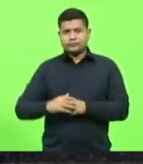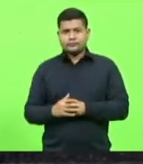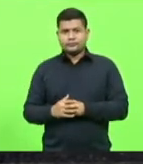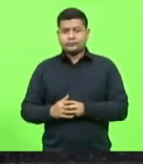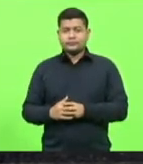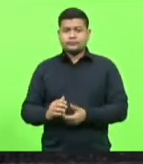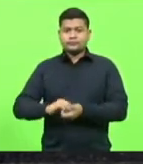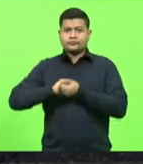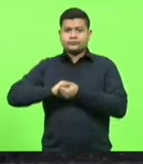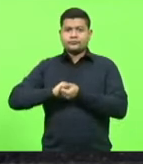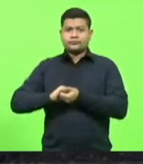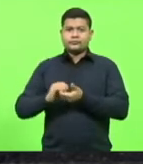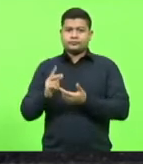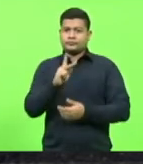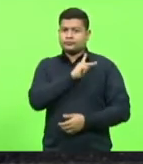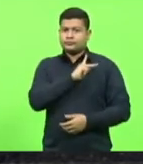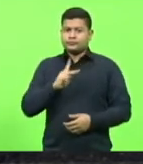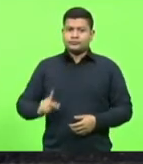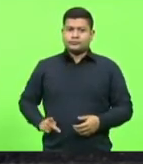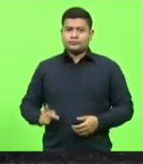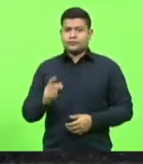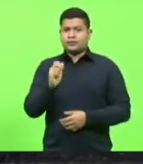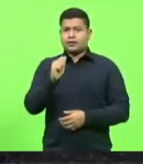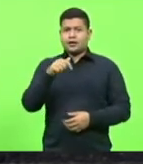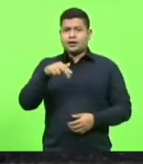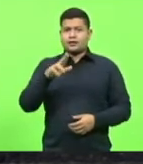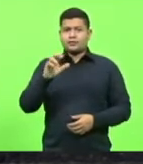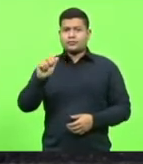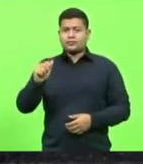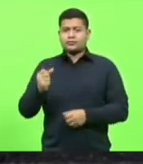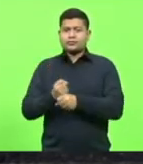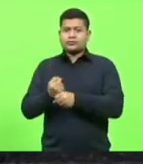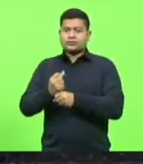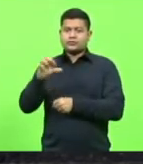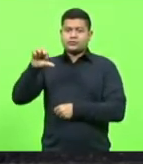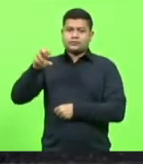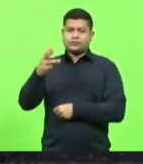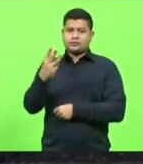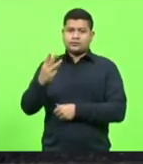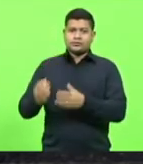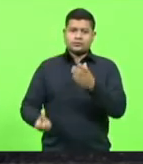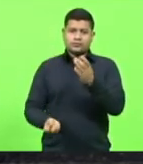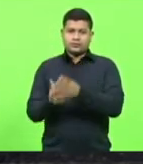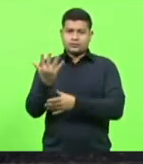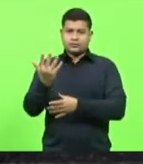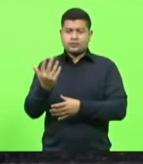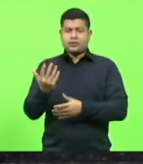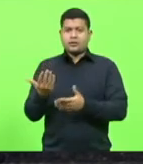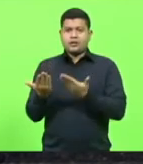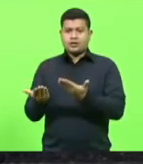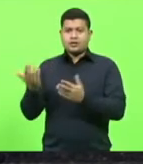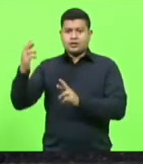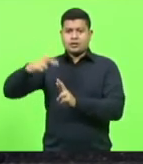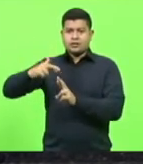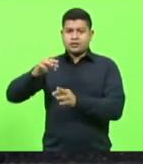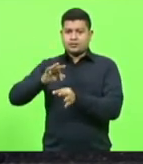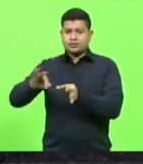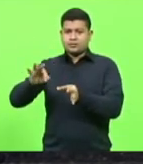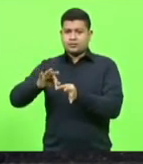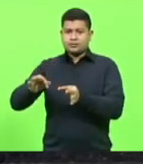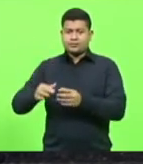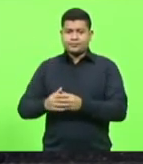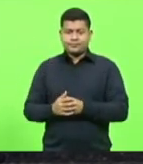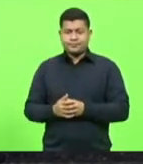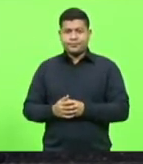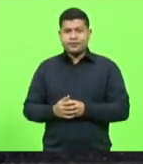Cumprimentando o presidente da ACO pelos 93 anos de fundação da referida entidade. Em